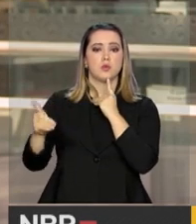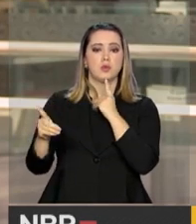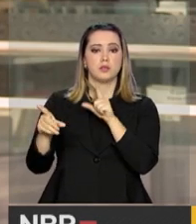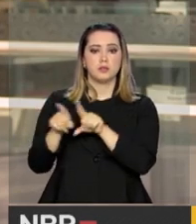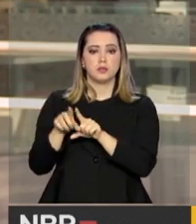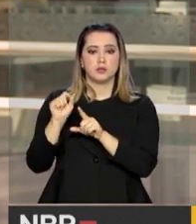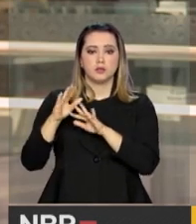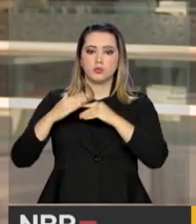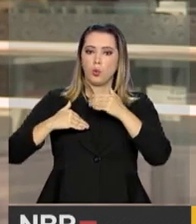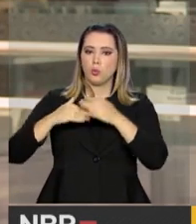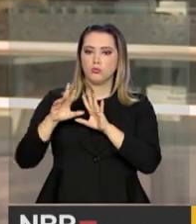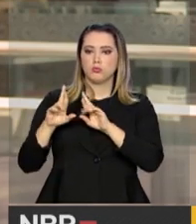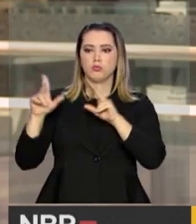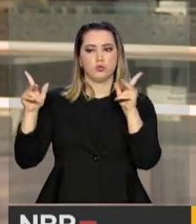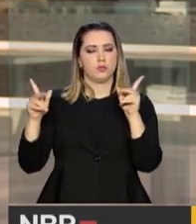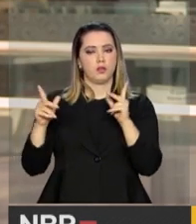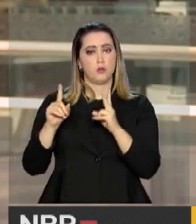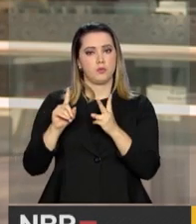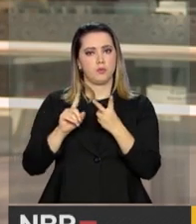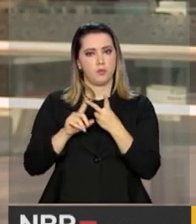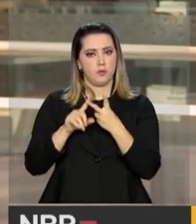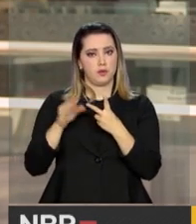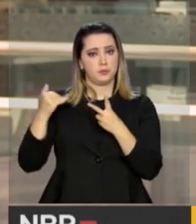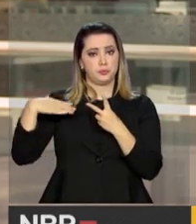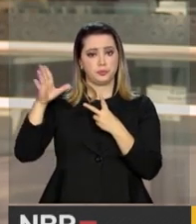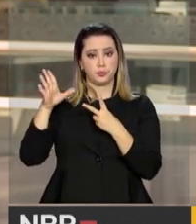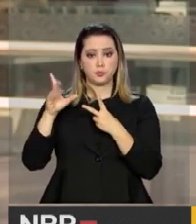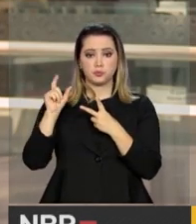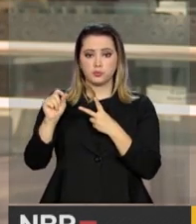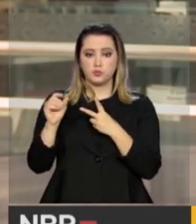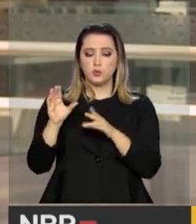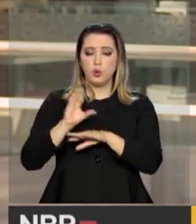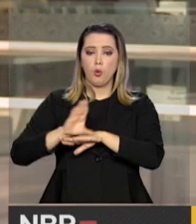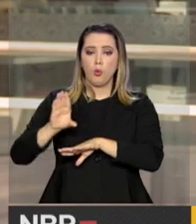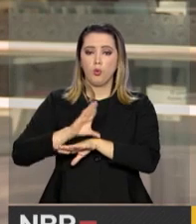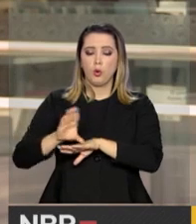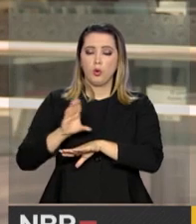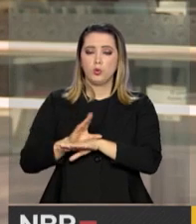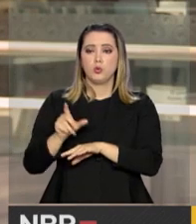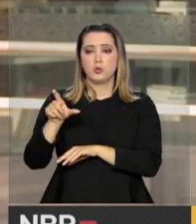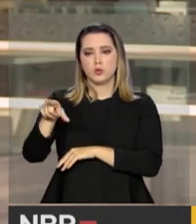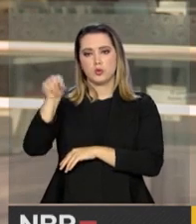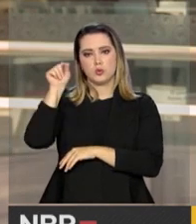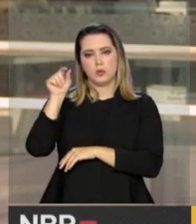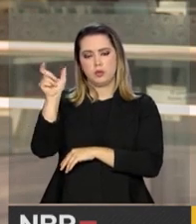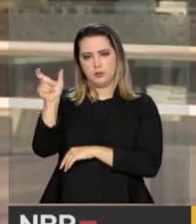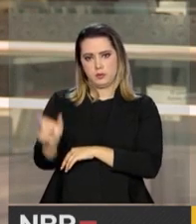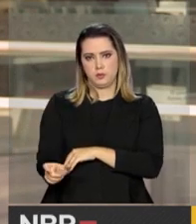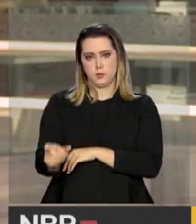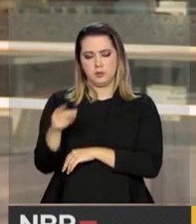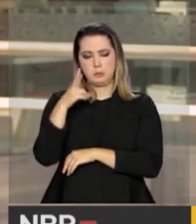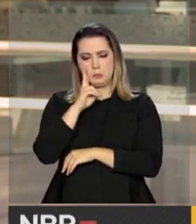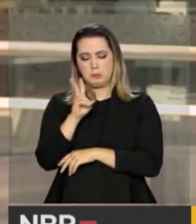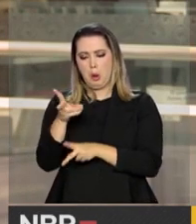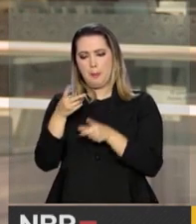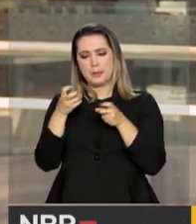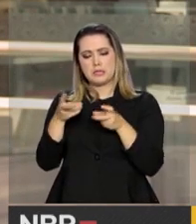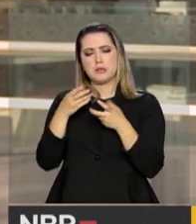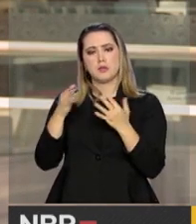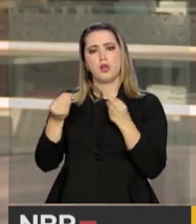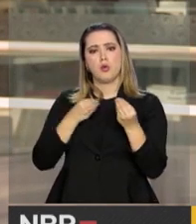independente sobre isso. A segunda coisa, mais específica com relação ao curso a qual a pessoa deseja fazer, verificando